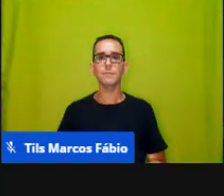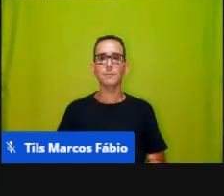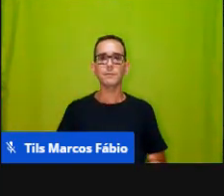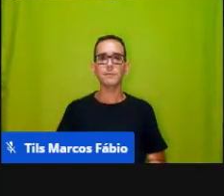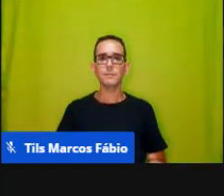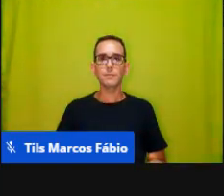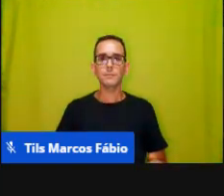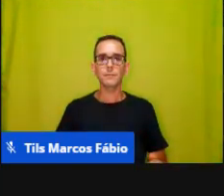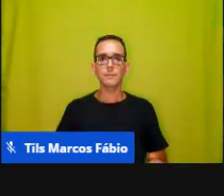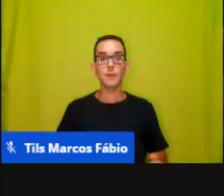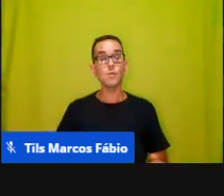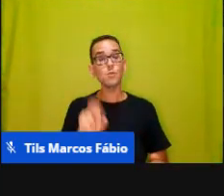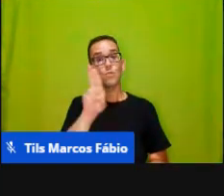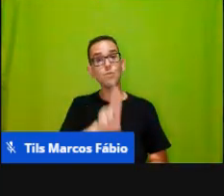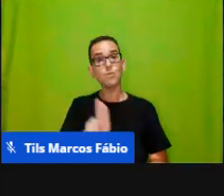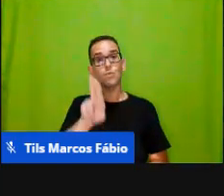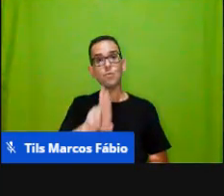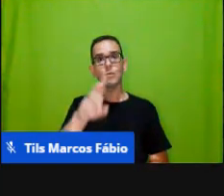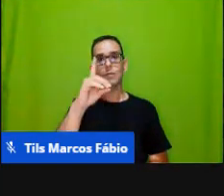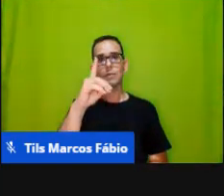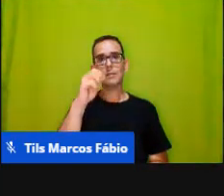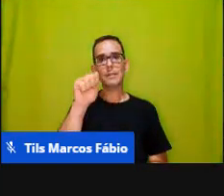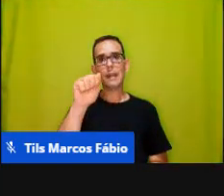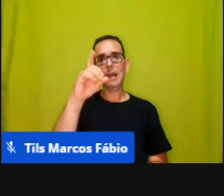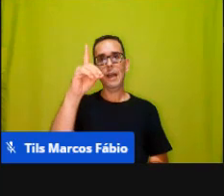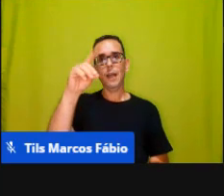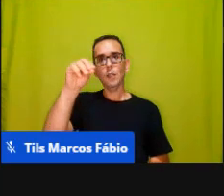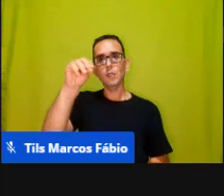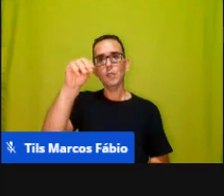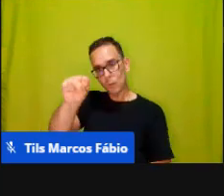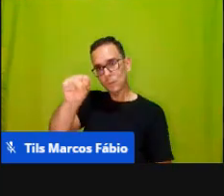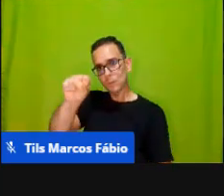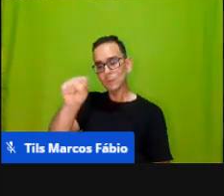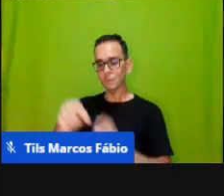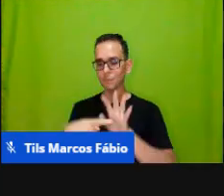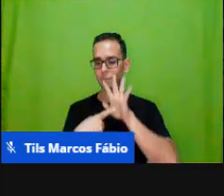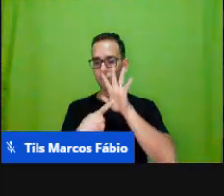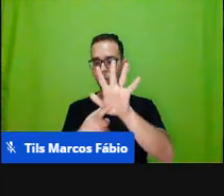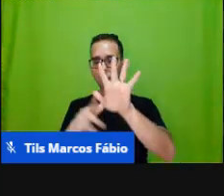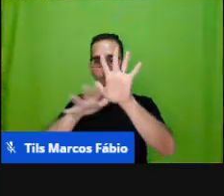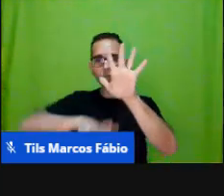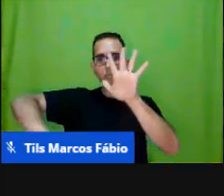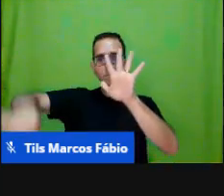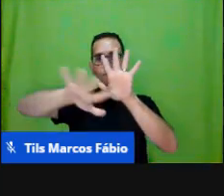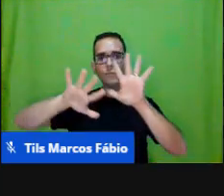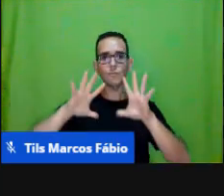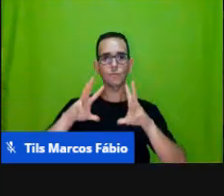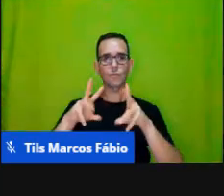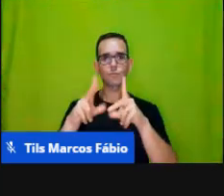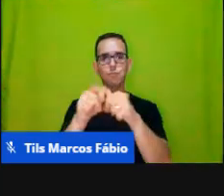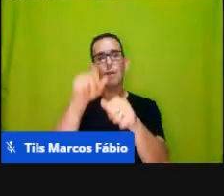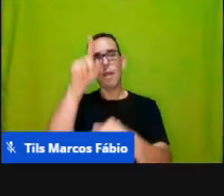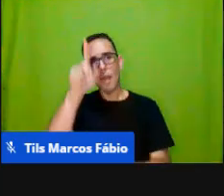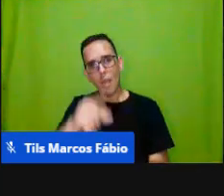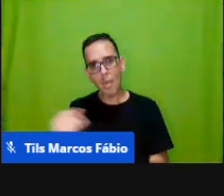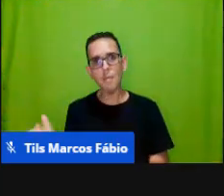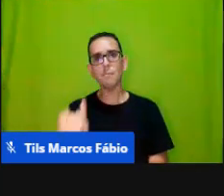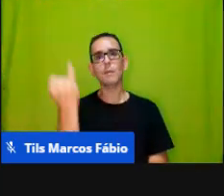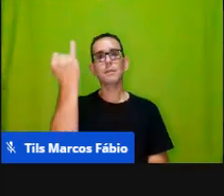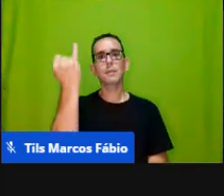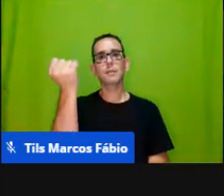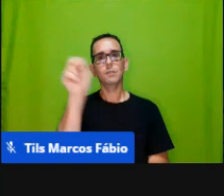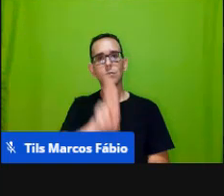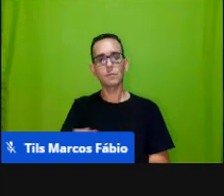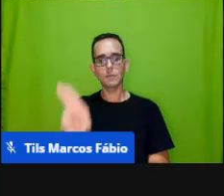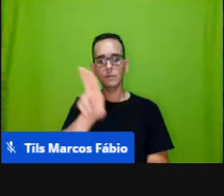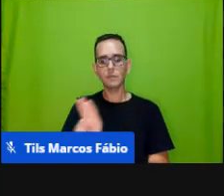uso de dados aqui eu trouxe como exemplo para vocês também para mostrar que todos os dados são importantes ser utilizados tá não